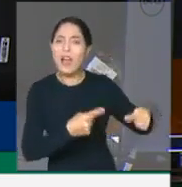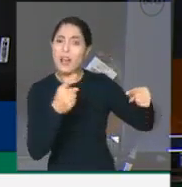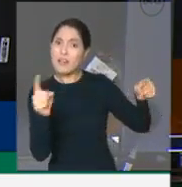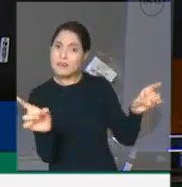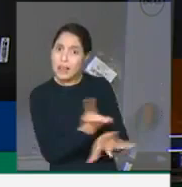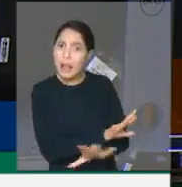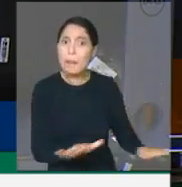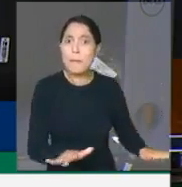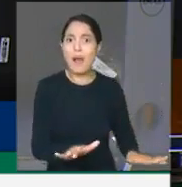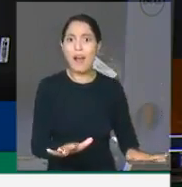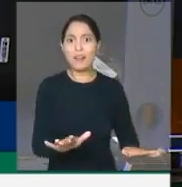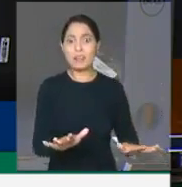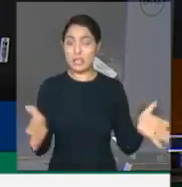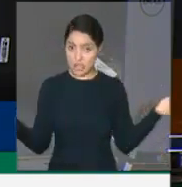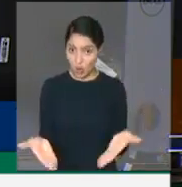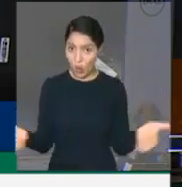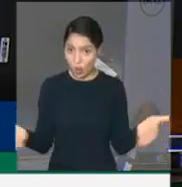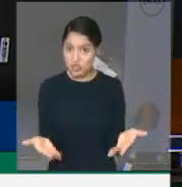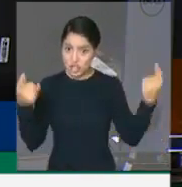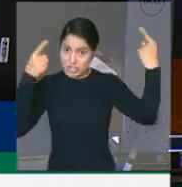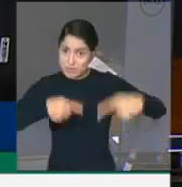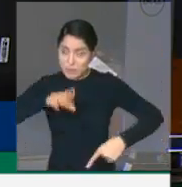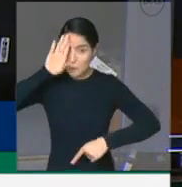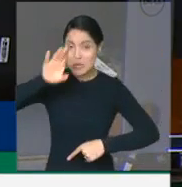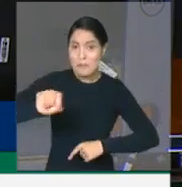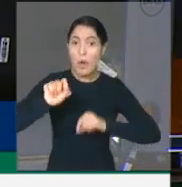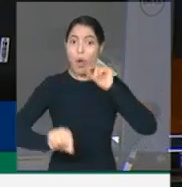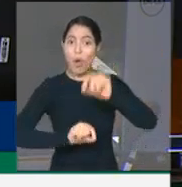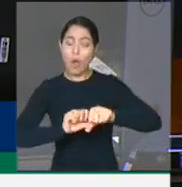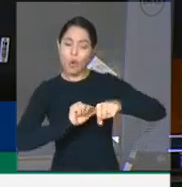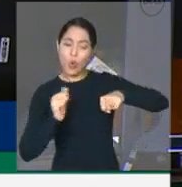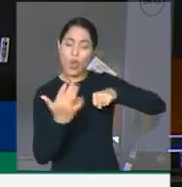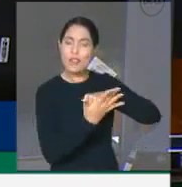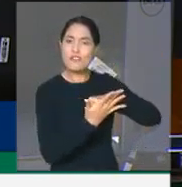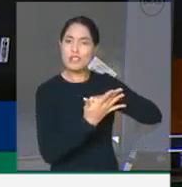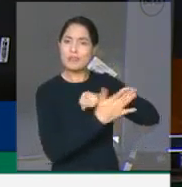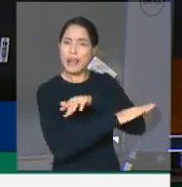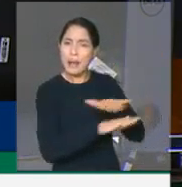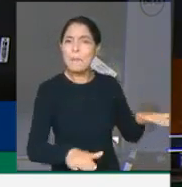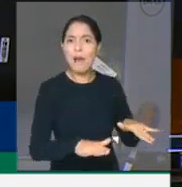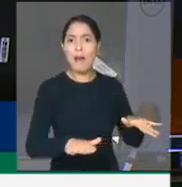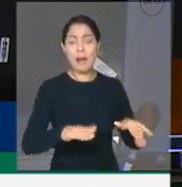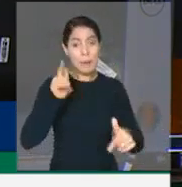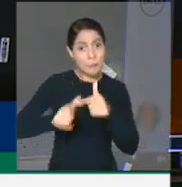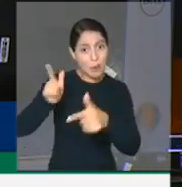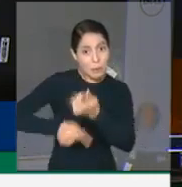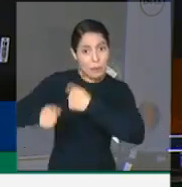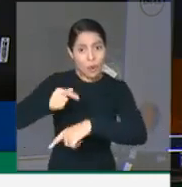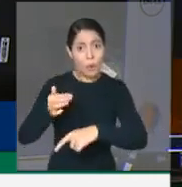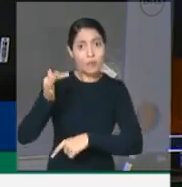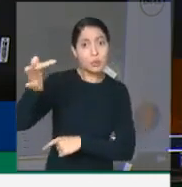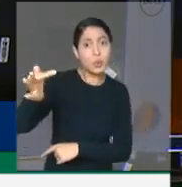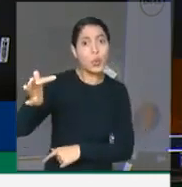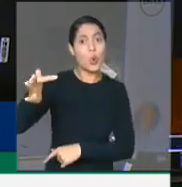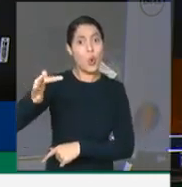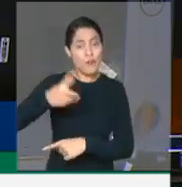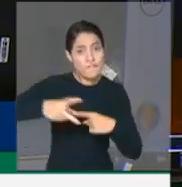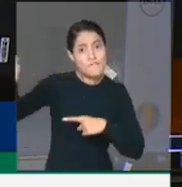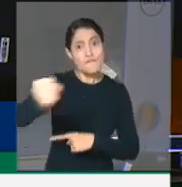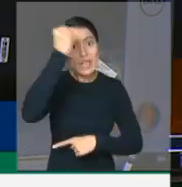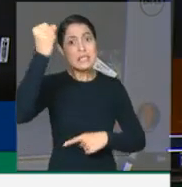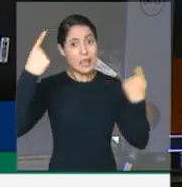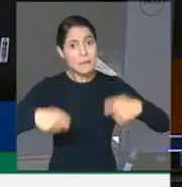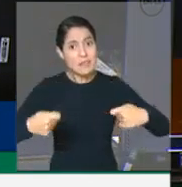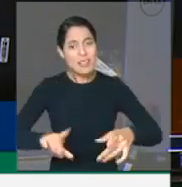desafio é derrotar o coronavírus, vencer a gravíssima crise social e econômica que está à nossa frente, preservando a